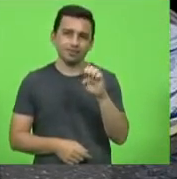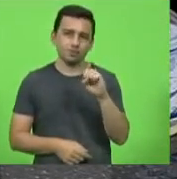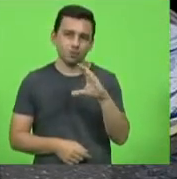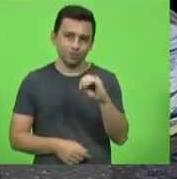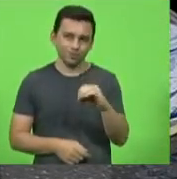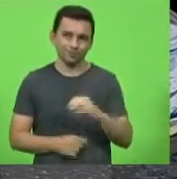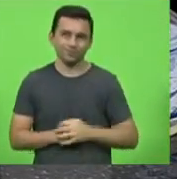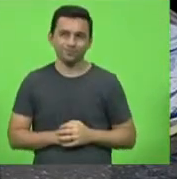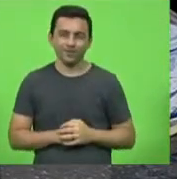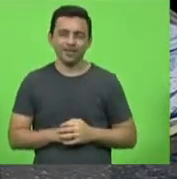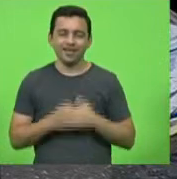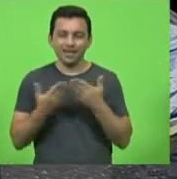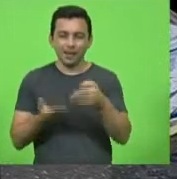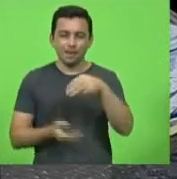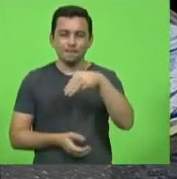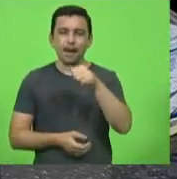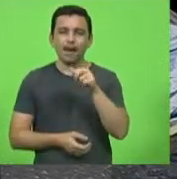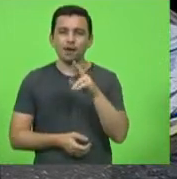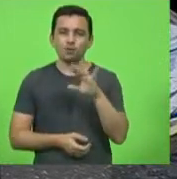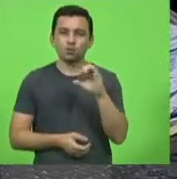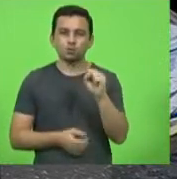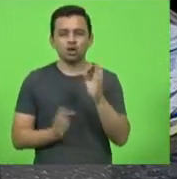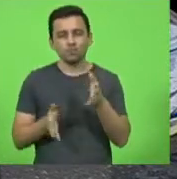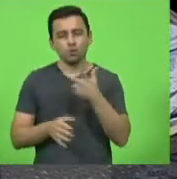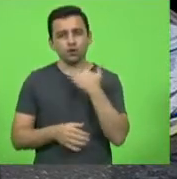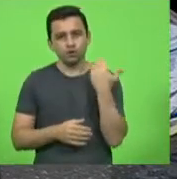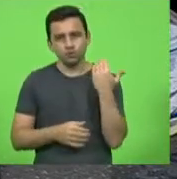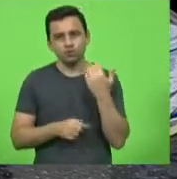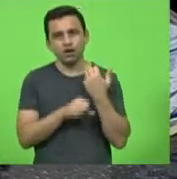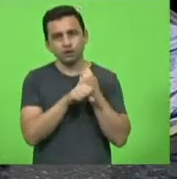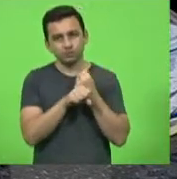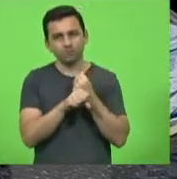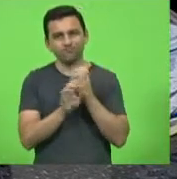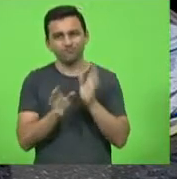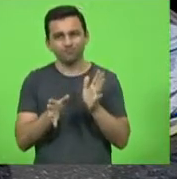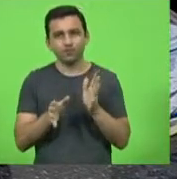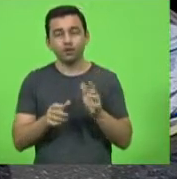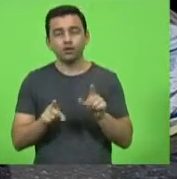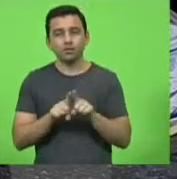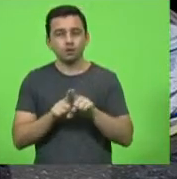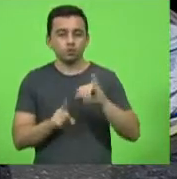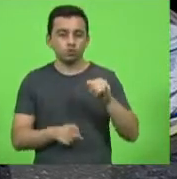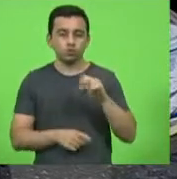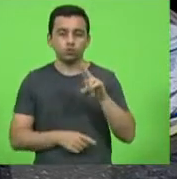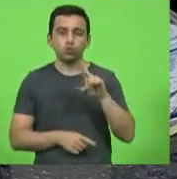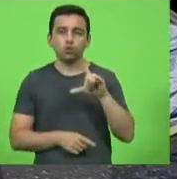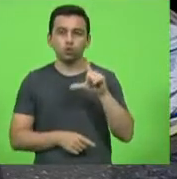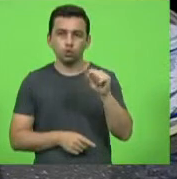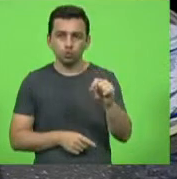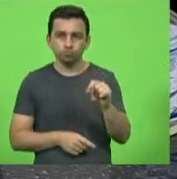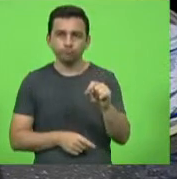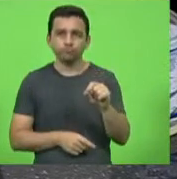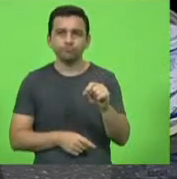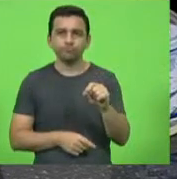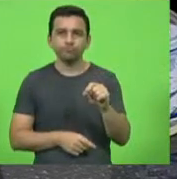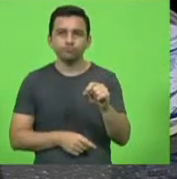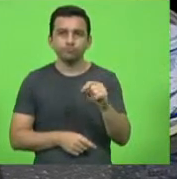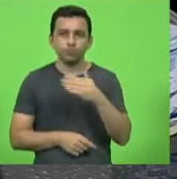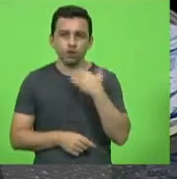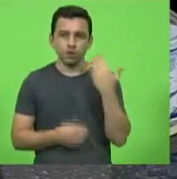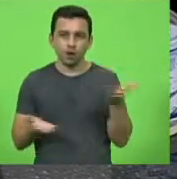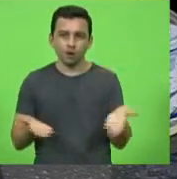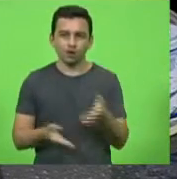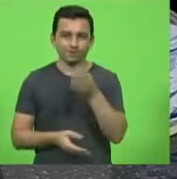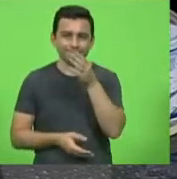deixou há alguns anos e o Júlio partiu neste final de